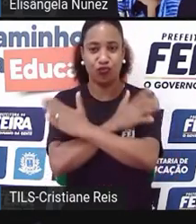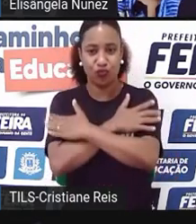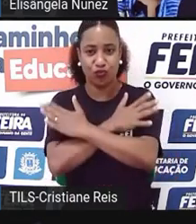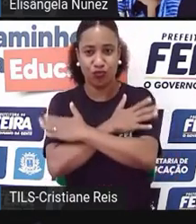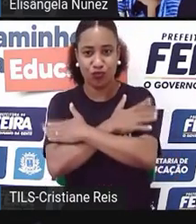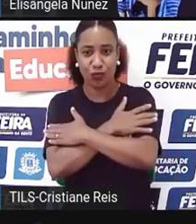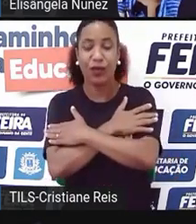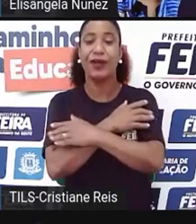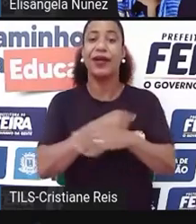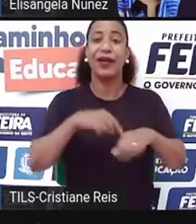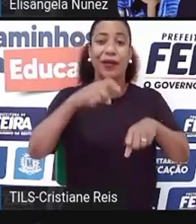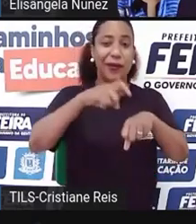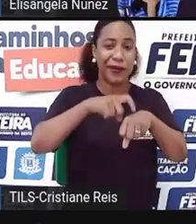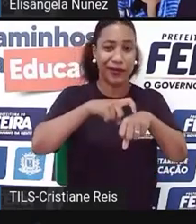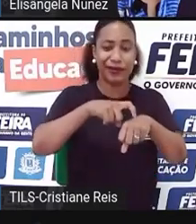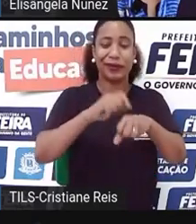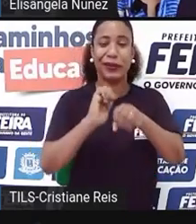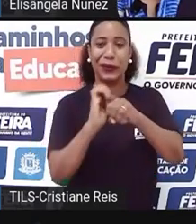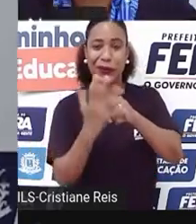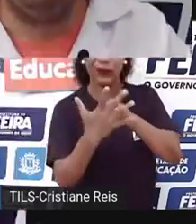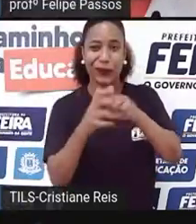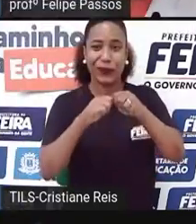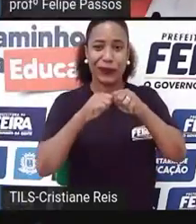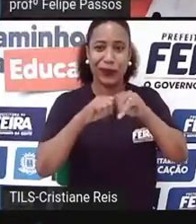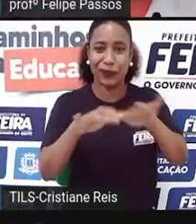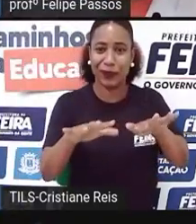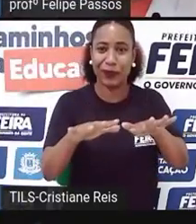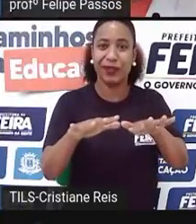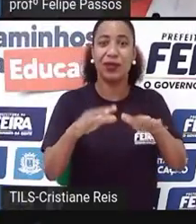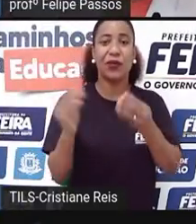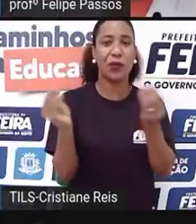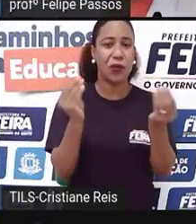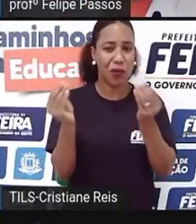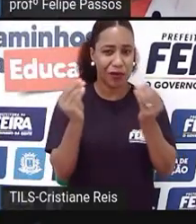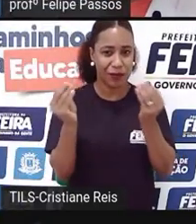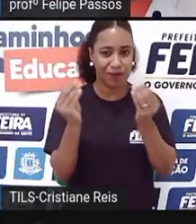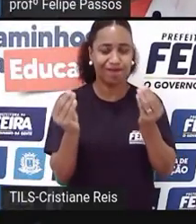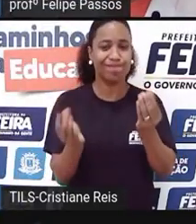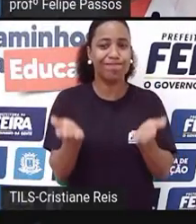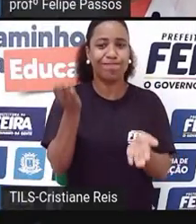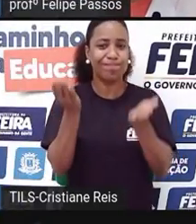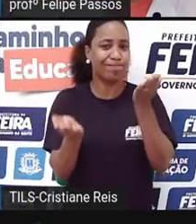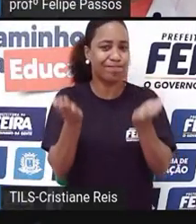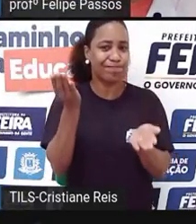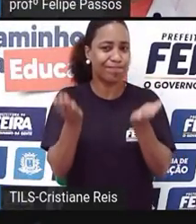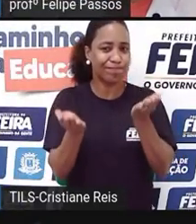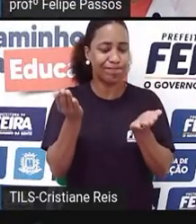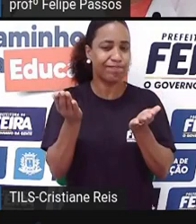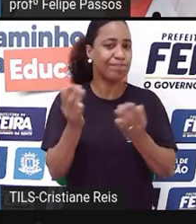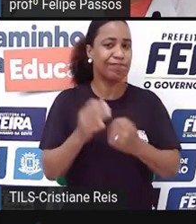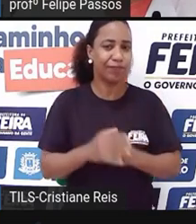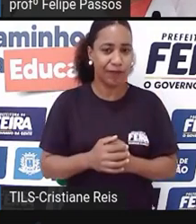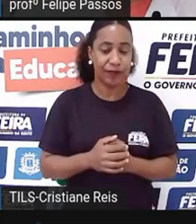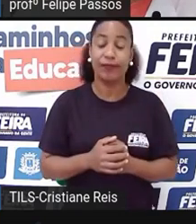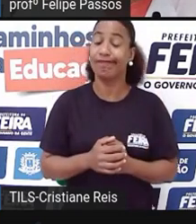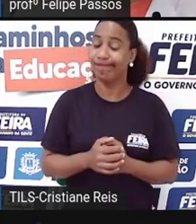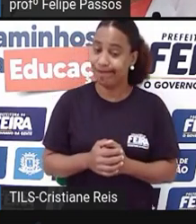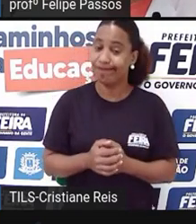da pandemia? Como você bem falou, vivemos aí um momento da crise